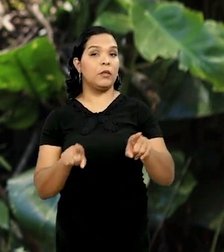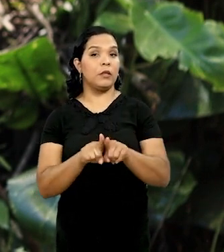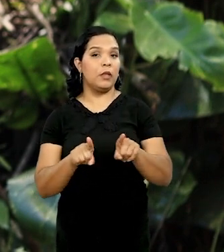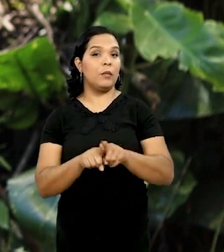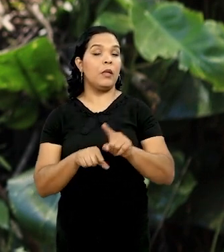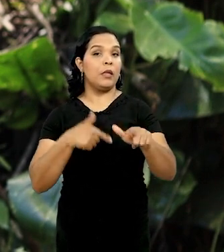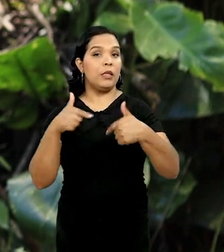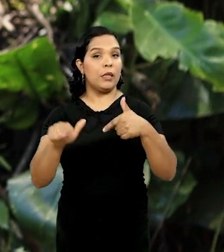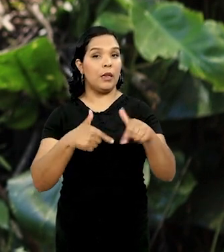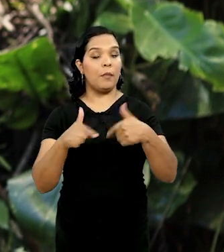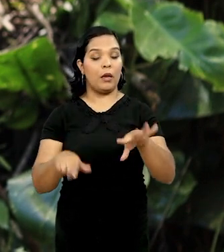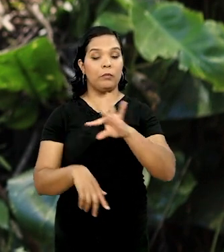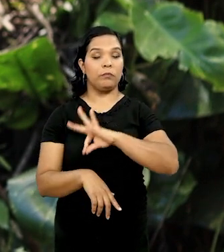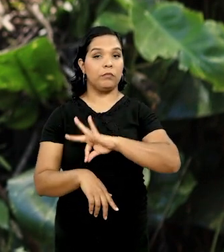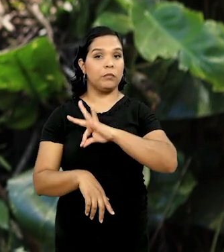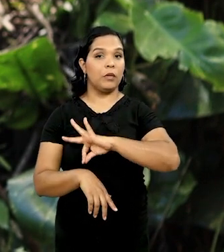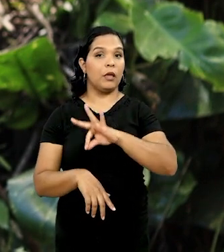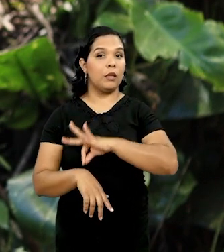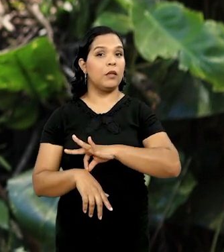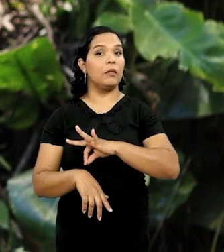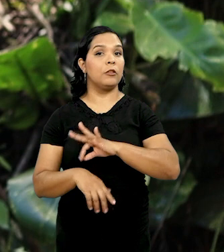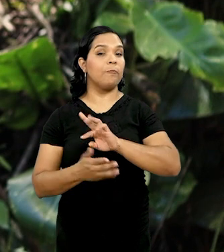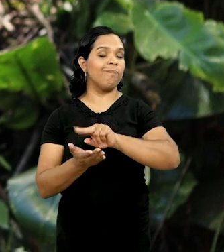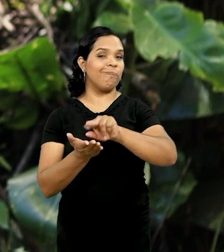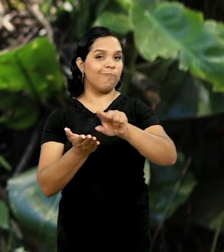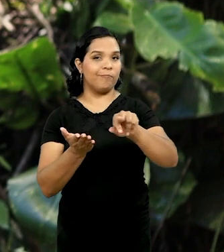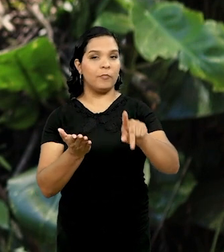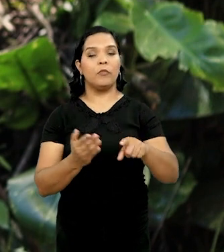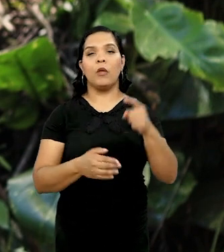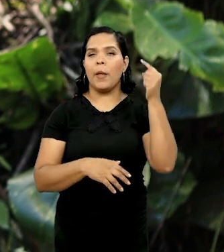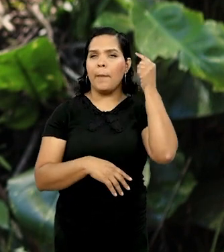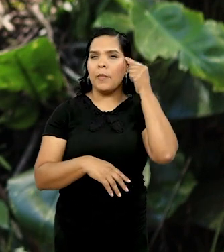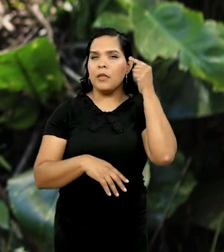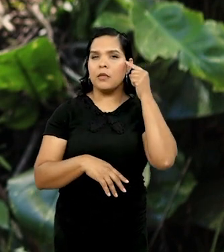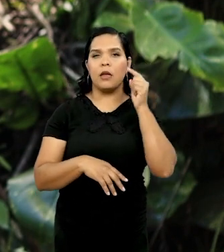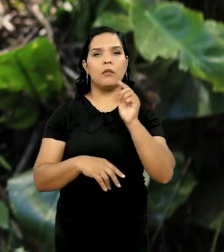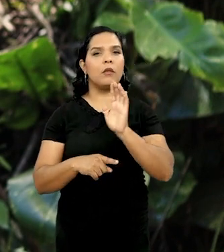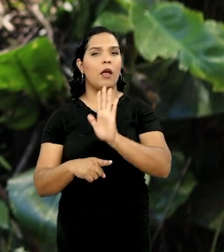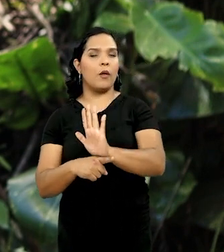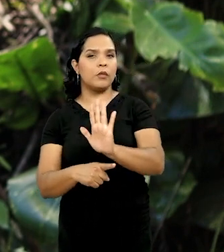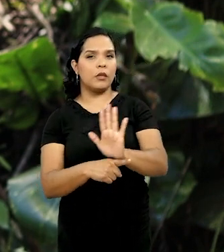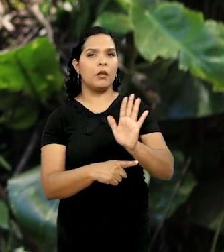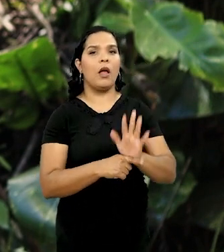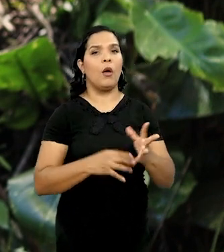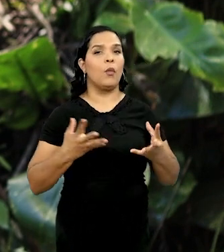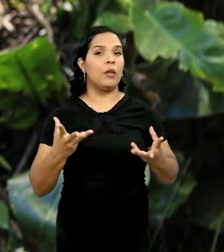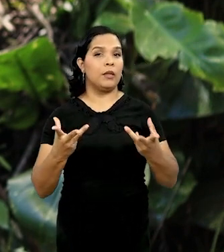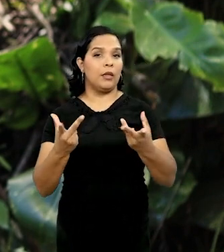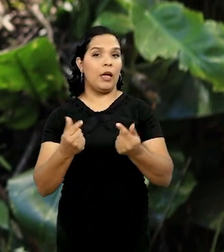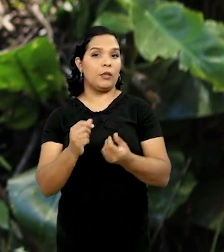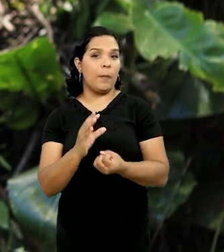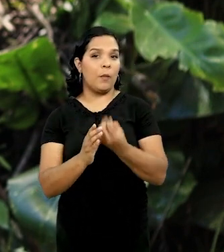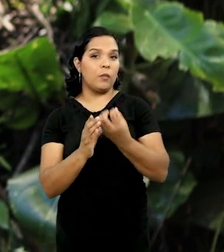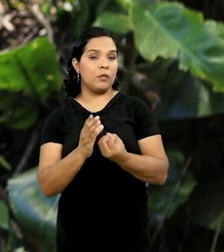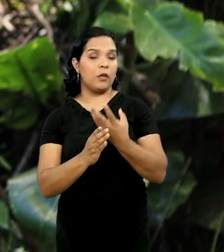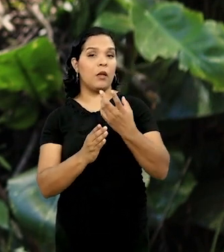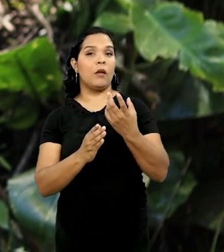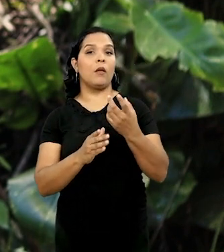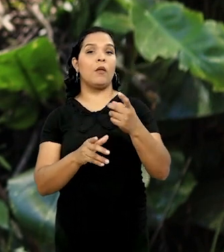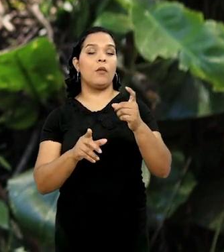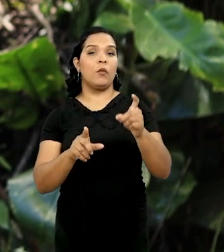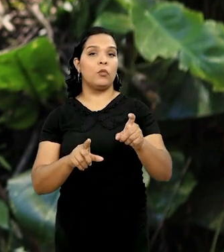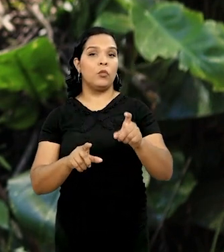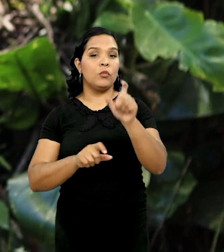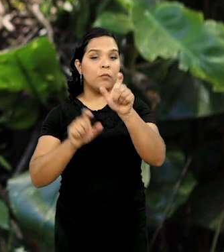emprego e renda a partir de seus sistemas agrícolas diversificados. Foi pensando em auxiliar com o aumento da qualidade de produção dos